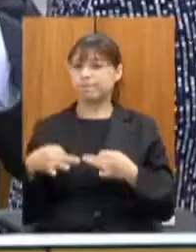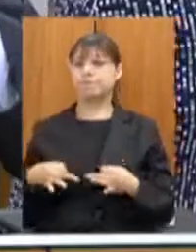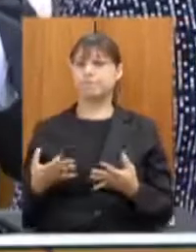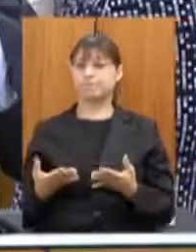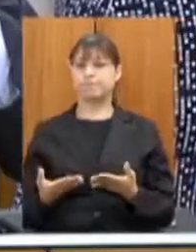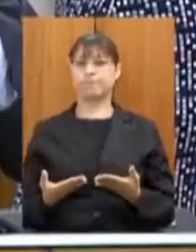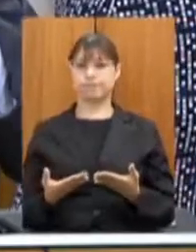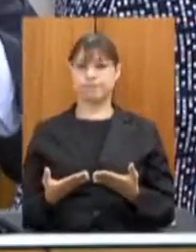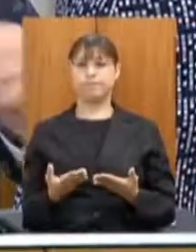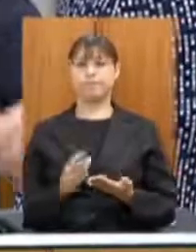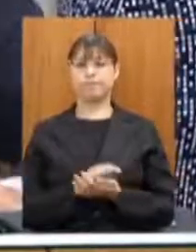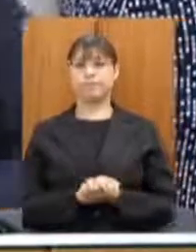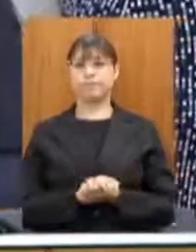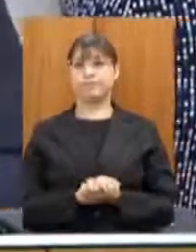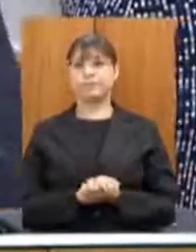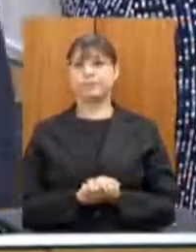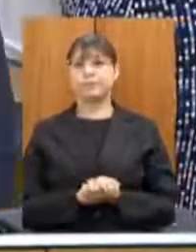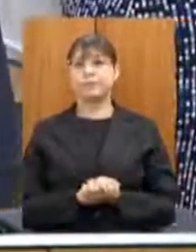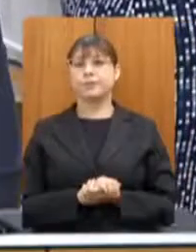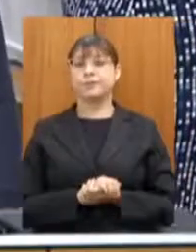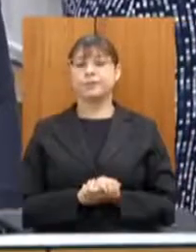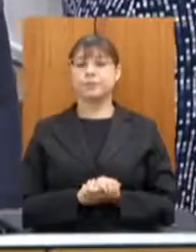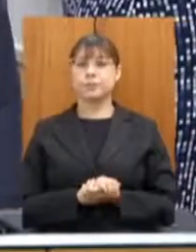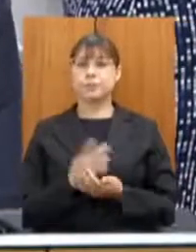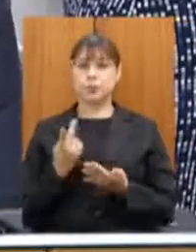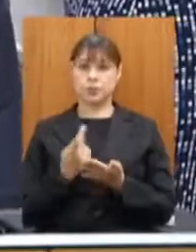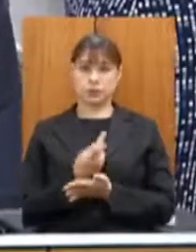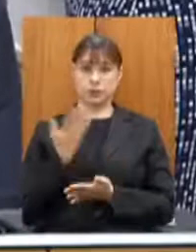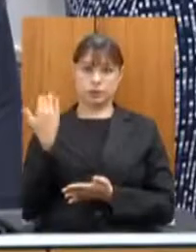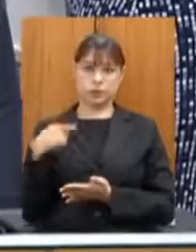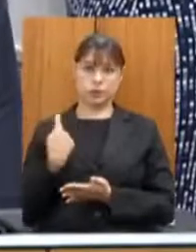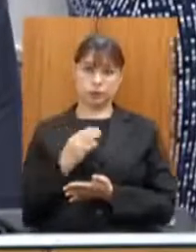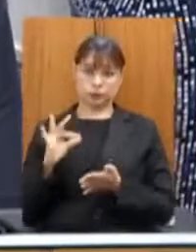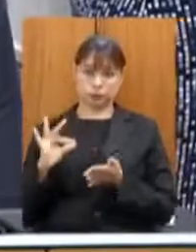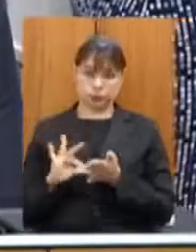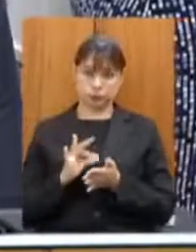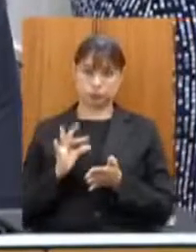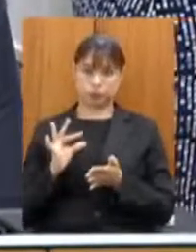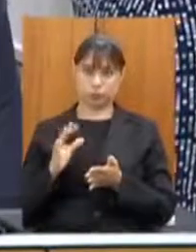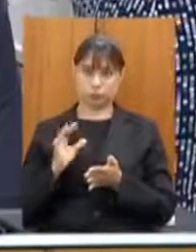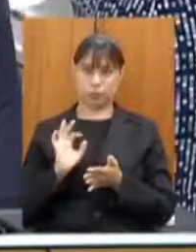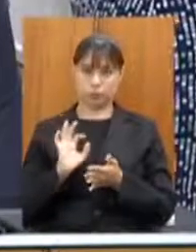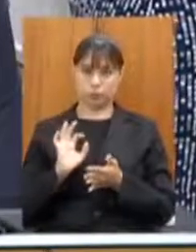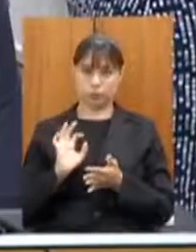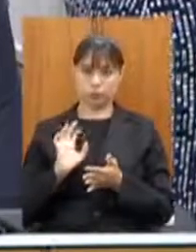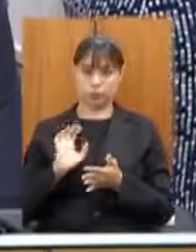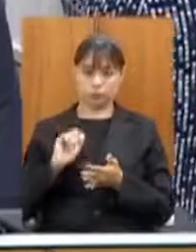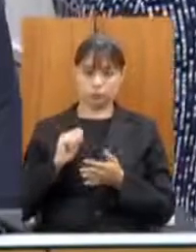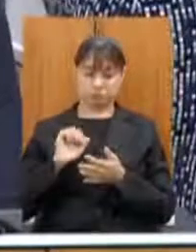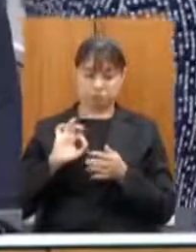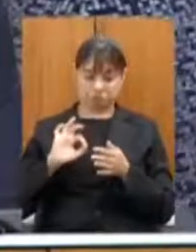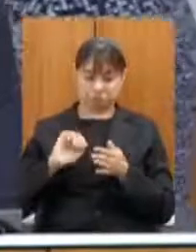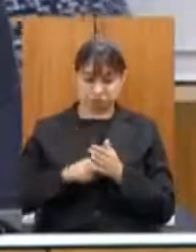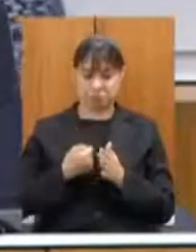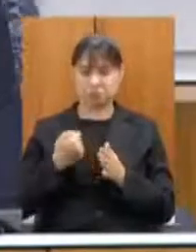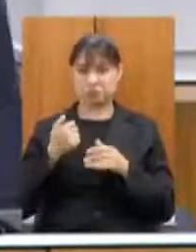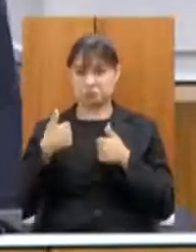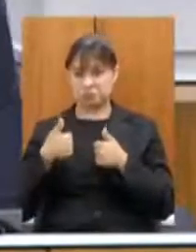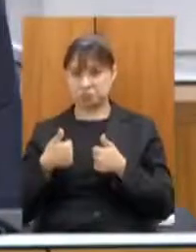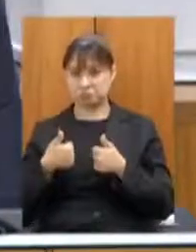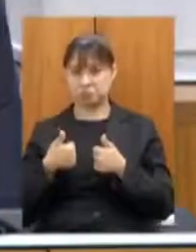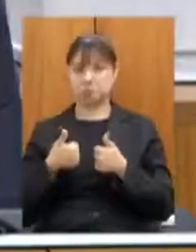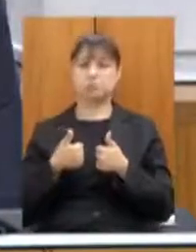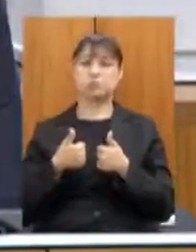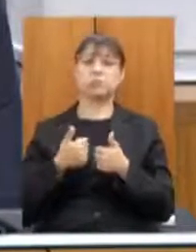o que houve nós assinamos o contrato com a empreiteira garantimos os recursos